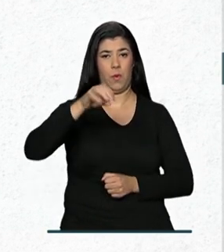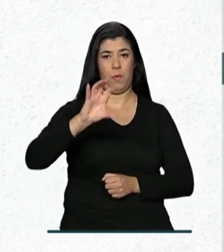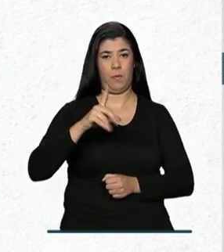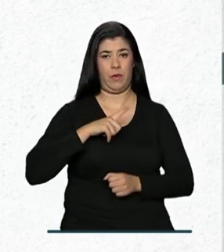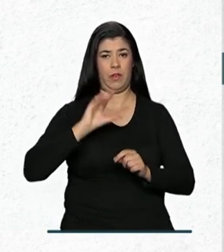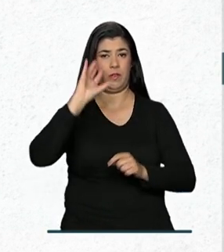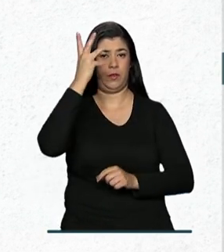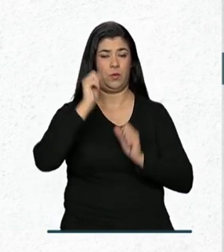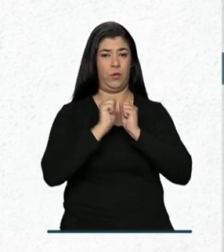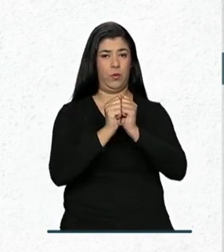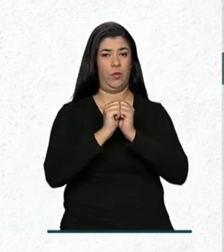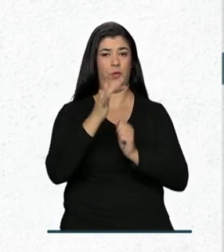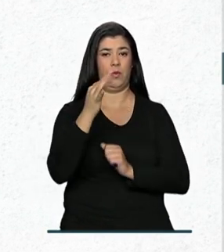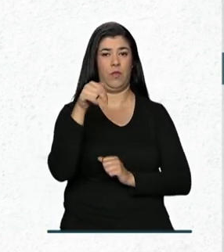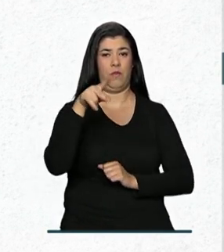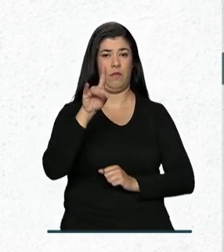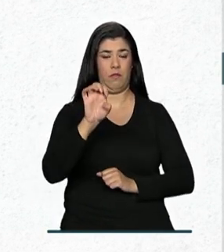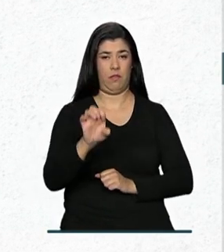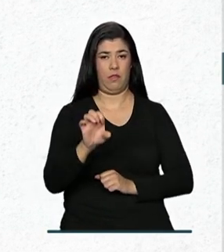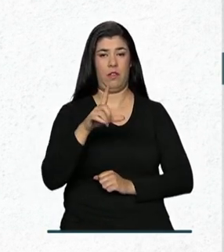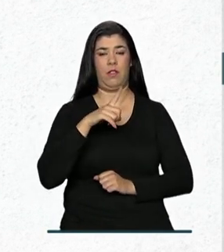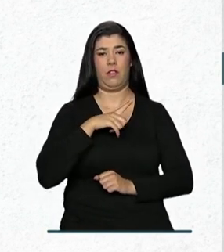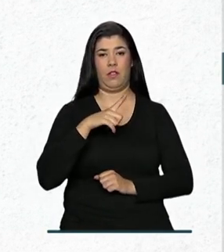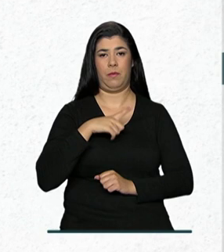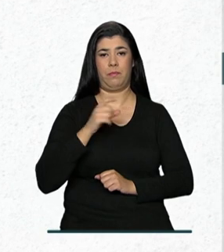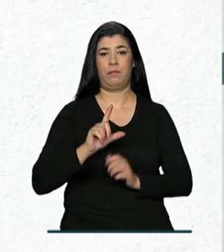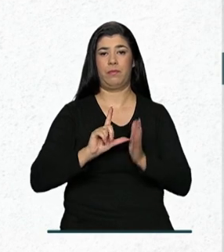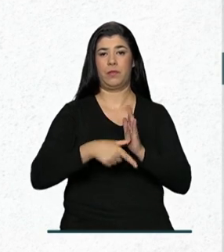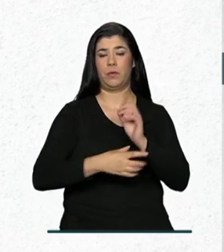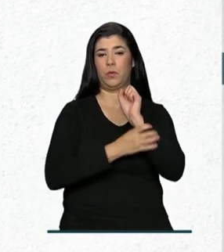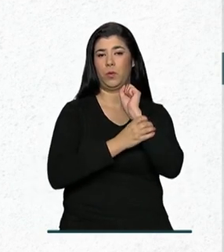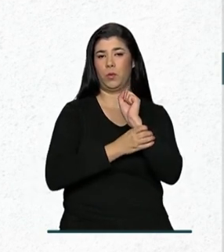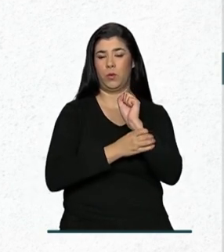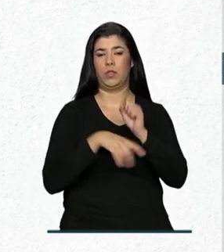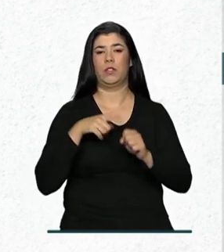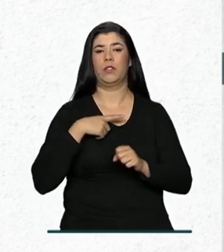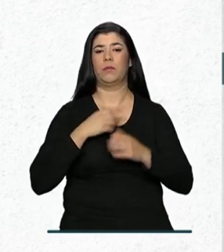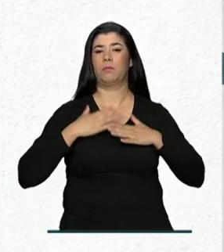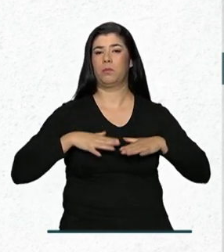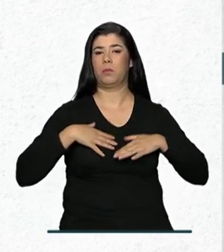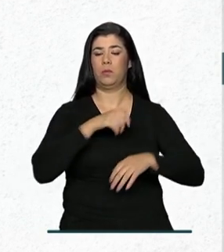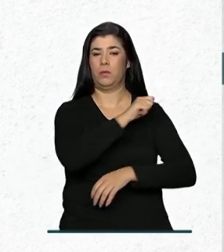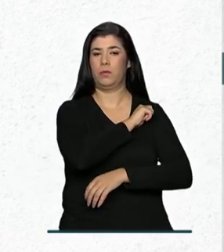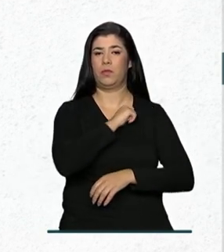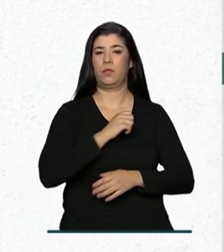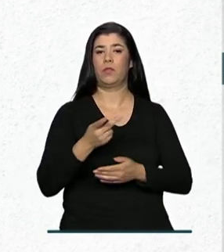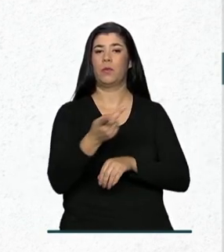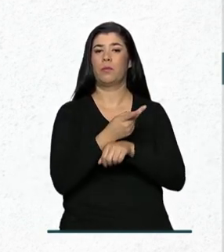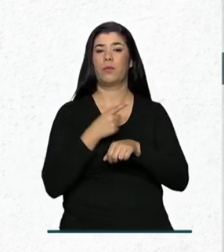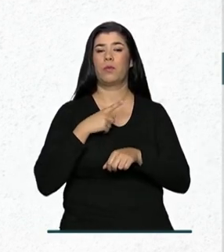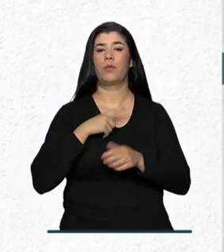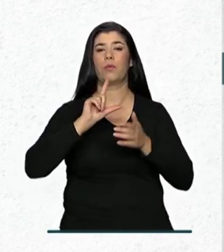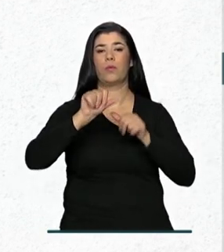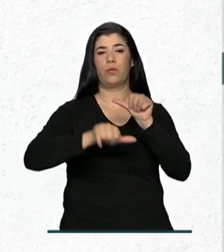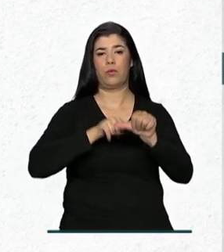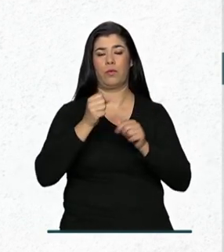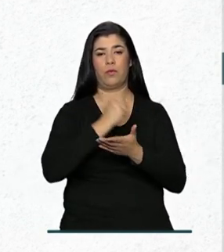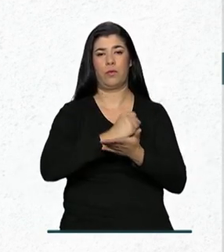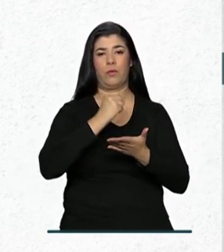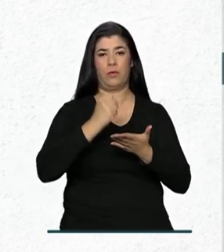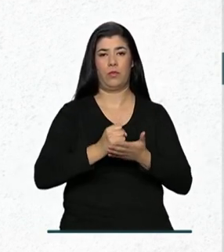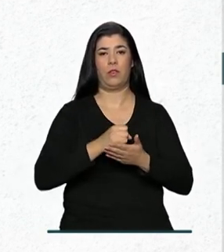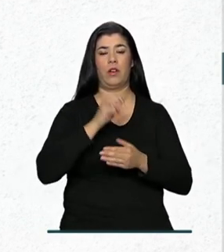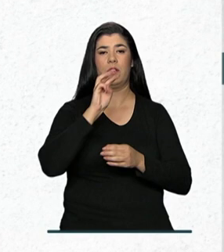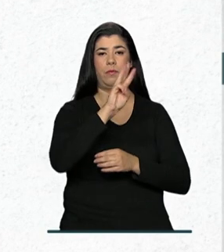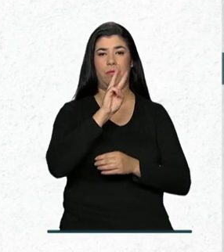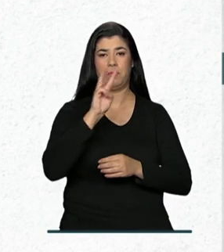tomou essa decisão em conjunto com o FNDE para dar mais segurança e tranquilidade aos estudantes que ainda buscam aditar seus contratos no